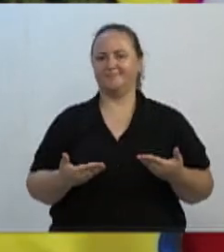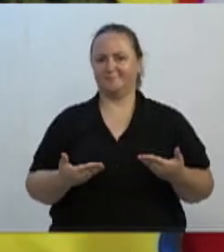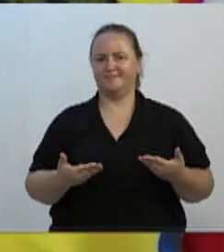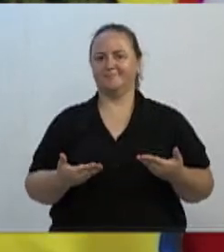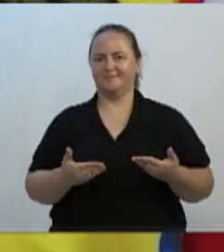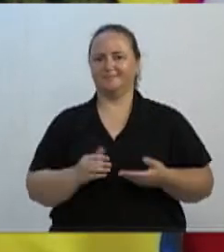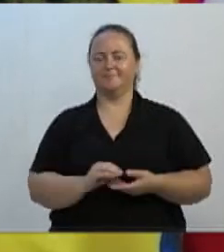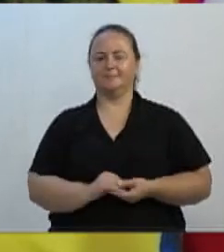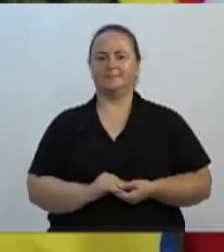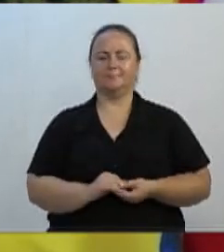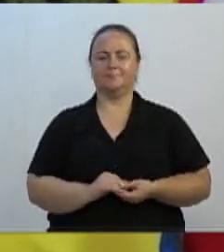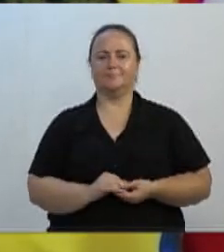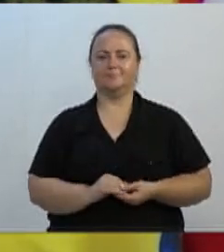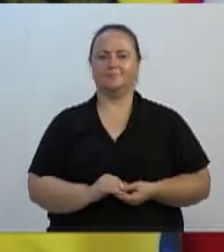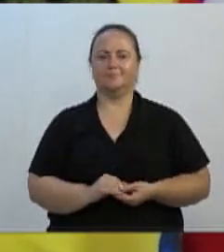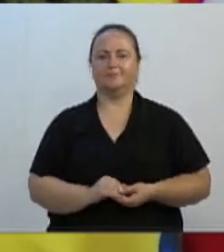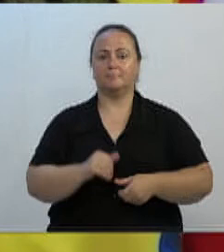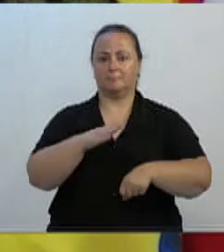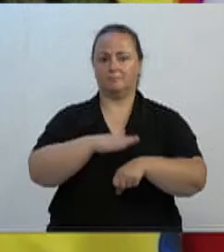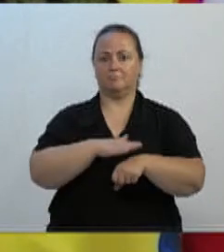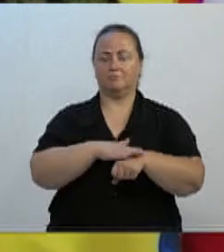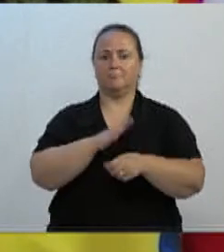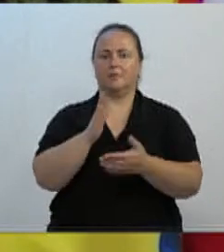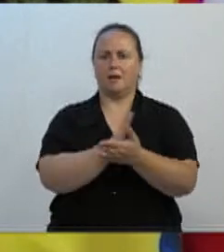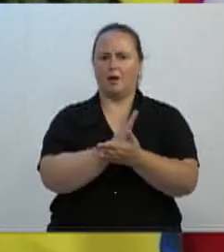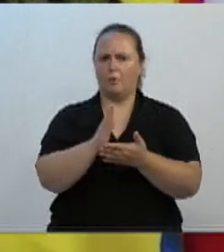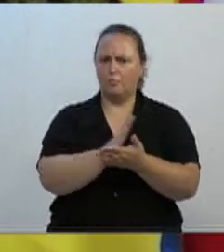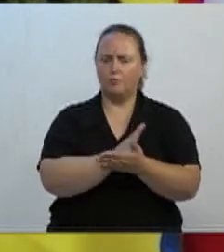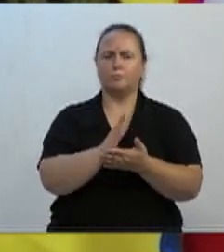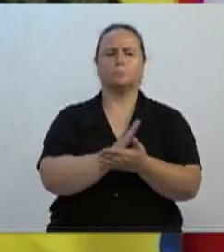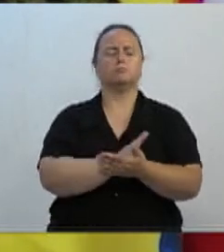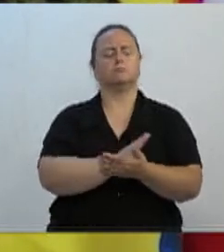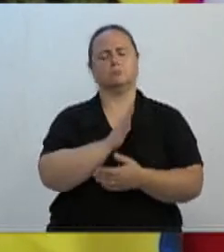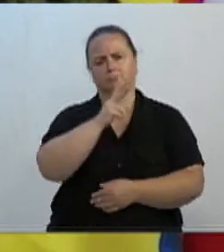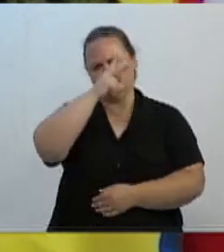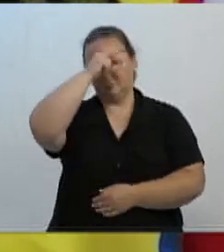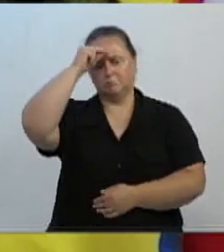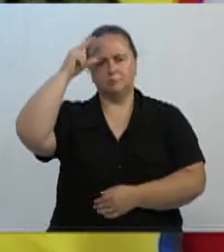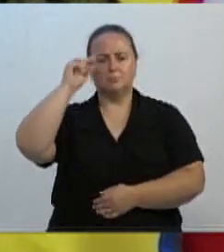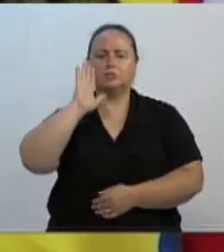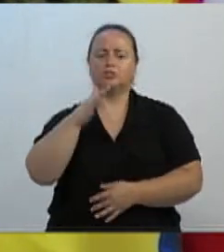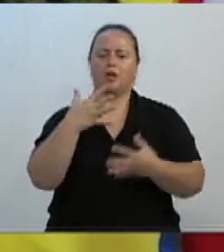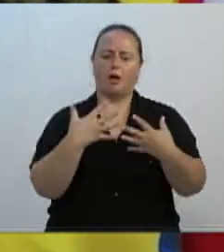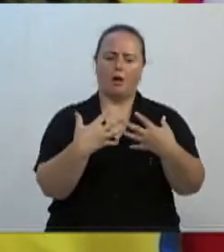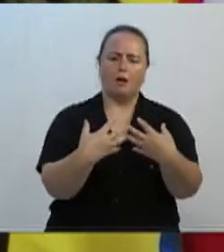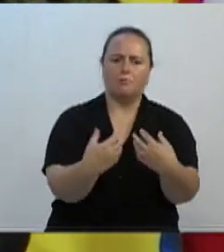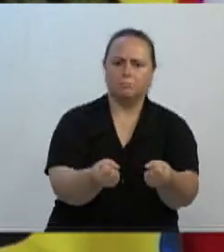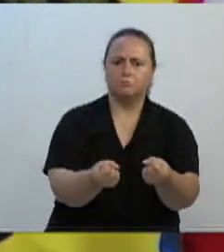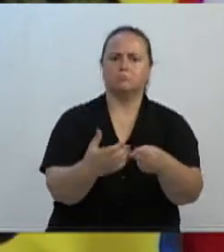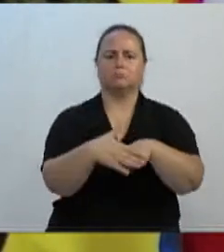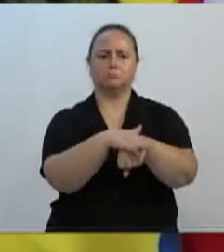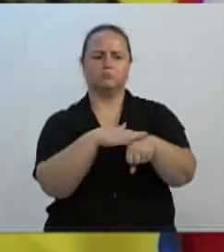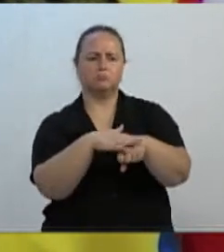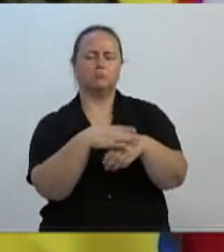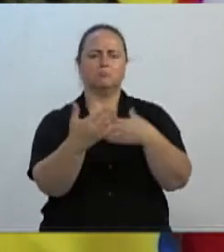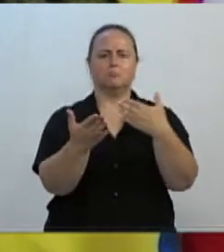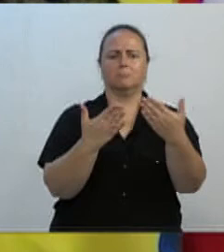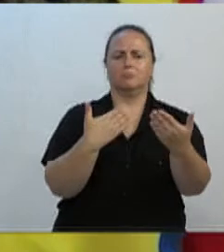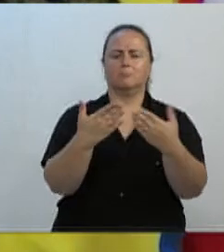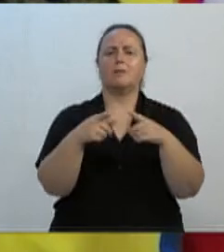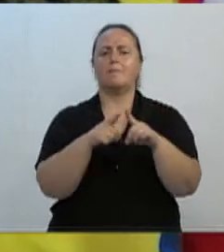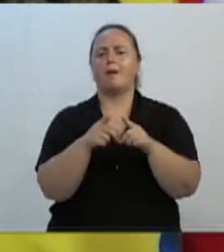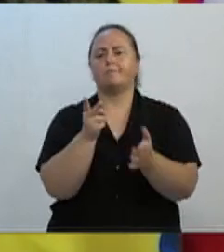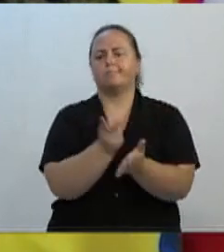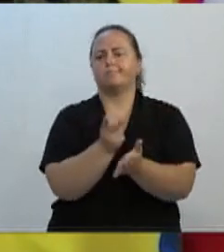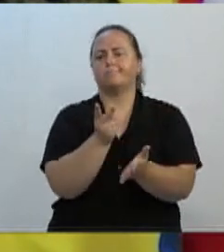em muitos momentos o Poder Executivo foi receptivo, nos tratou muito bem, nos recebeu, só que continua praticando esse equívoco.